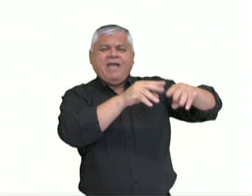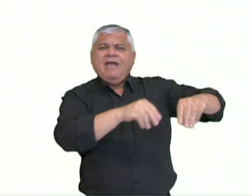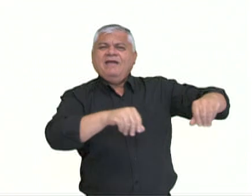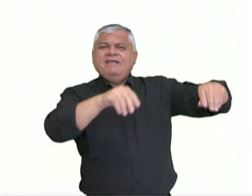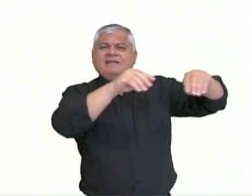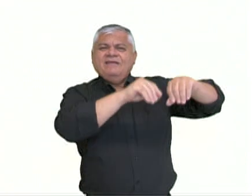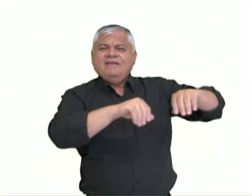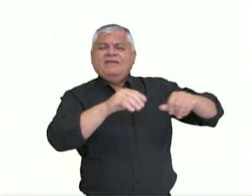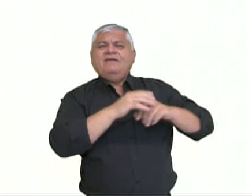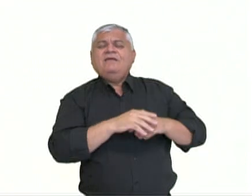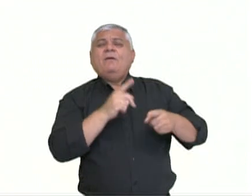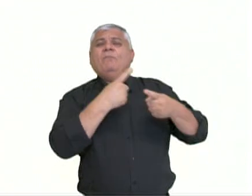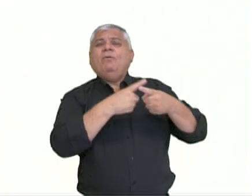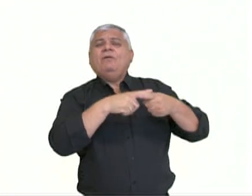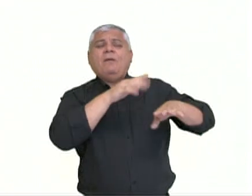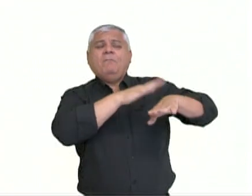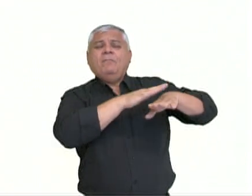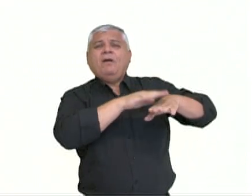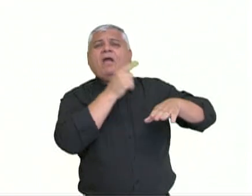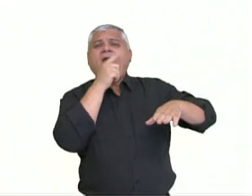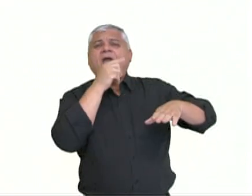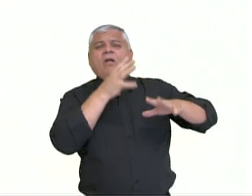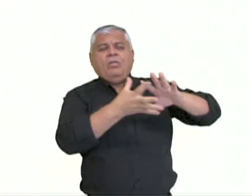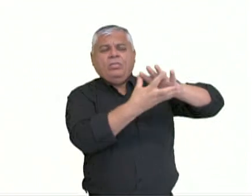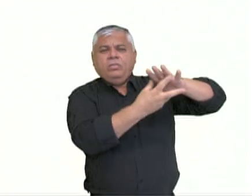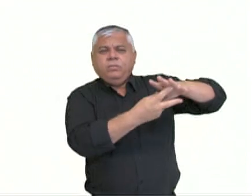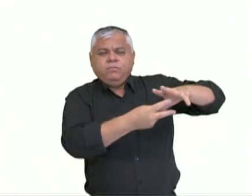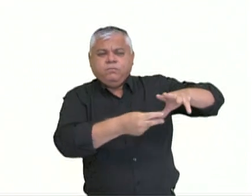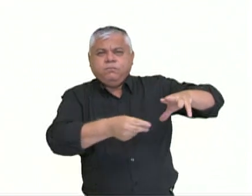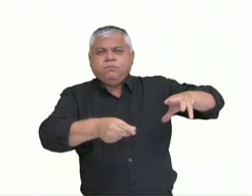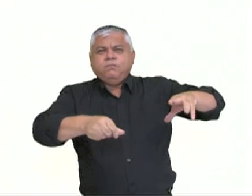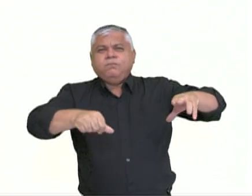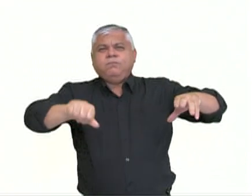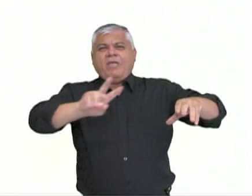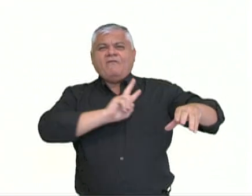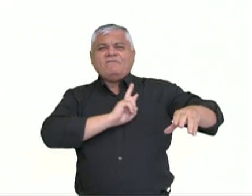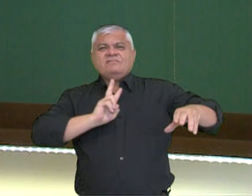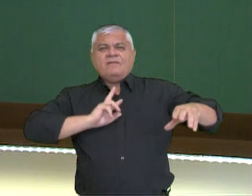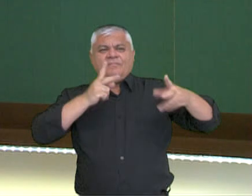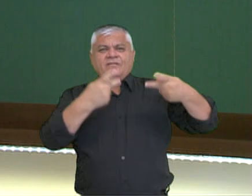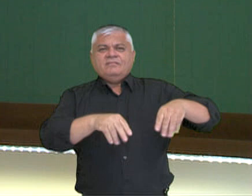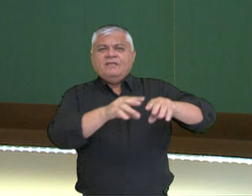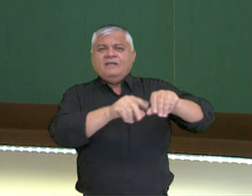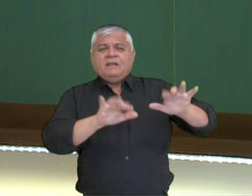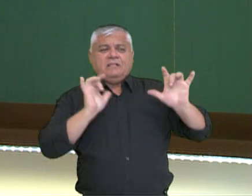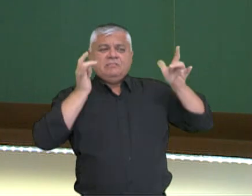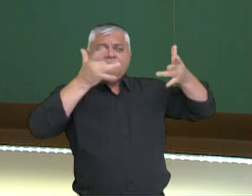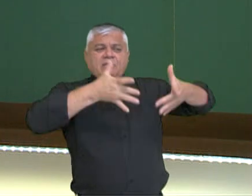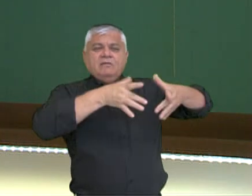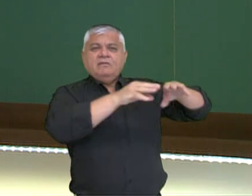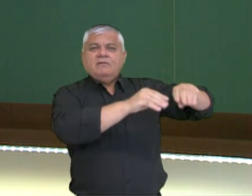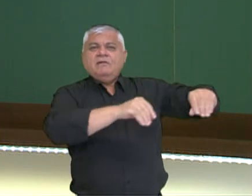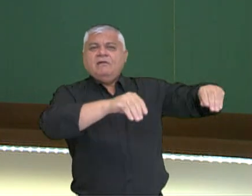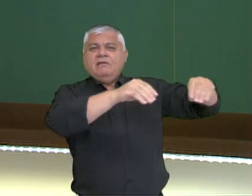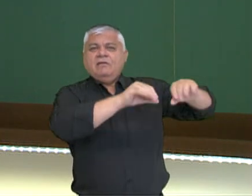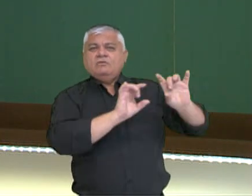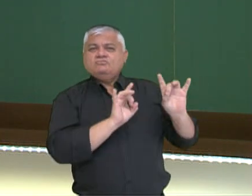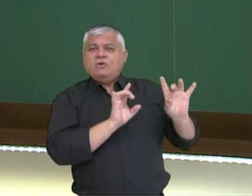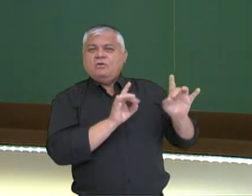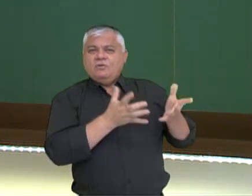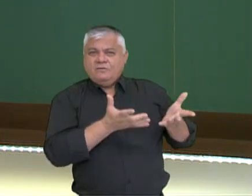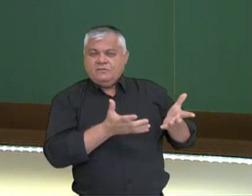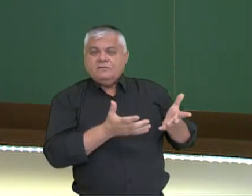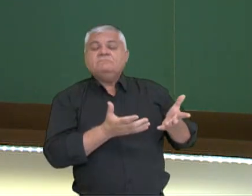da ação da água, levando os nutrientes embora e deixando apenas a areia. Então a areia acabou ficando ali e